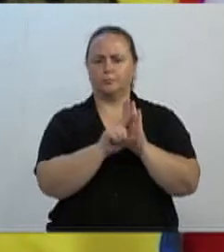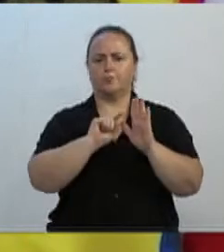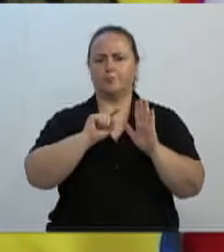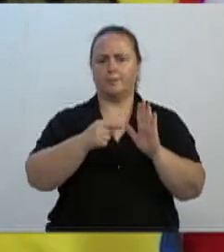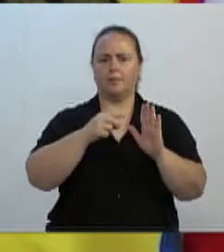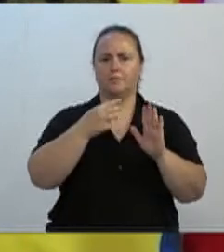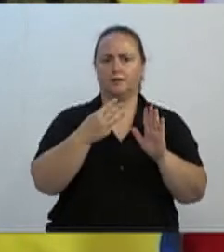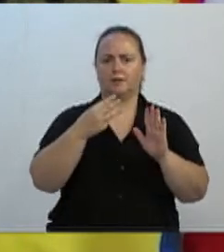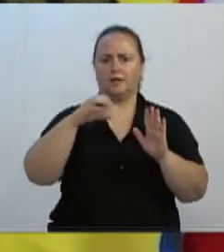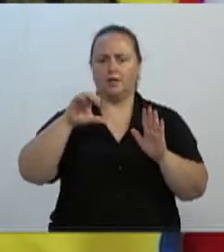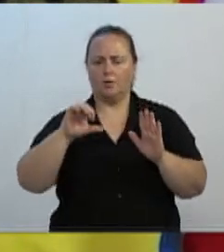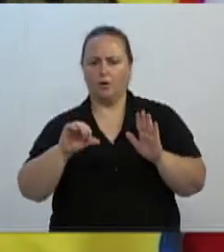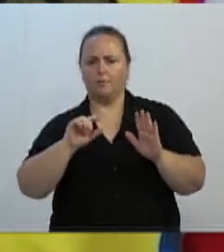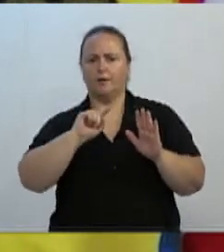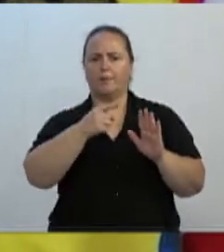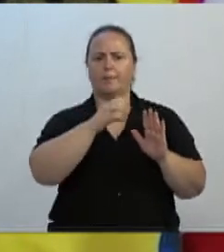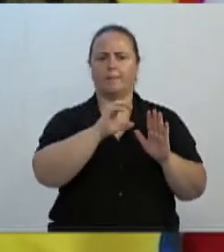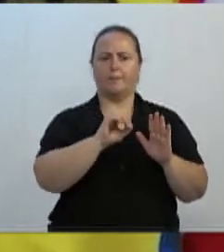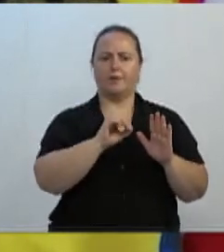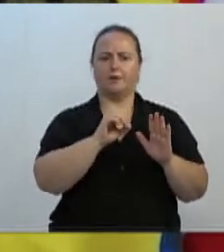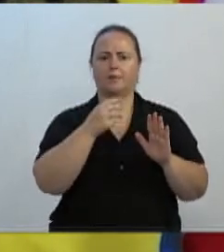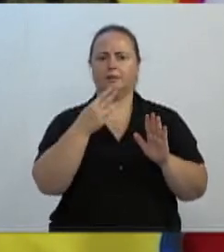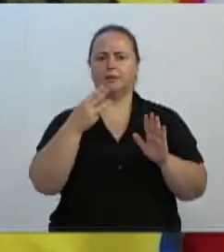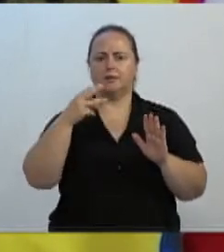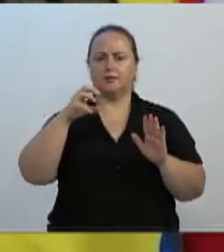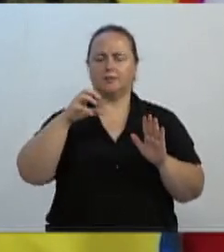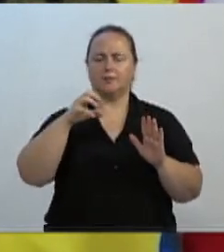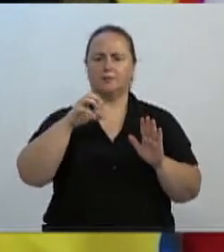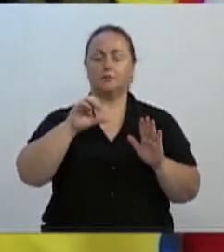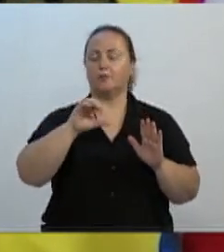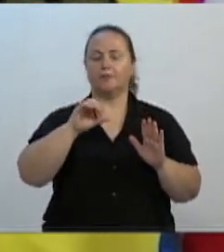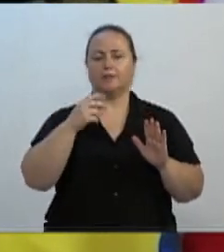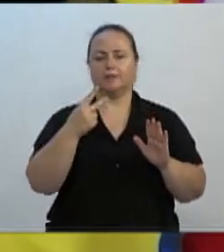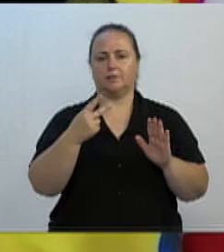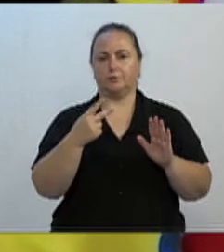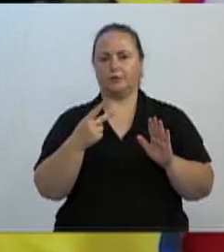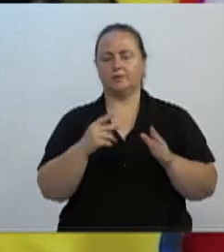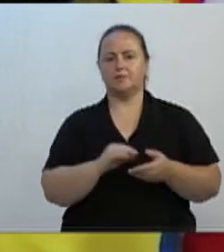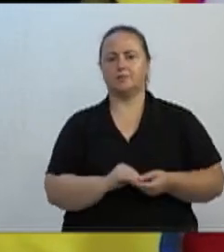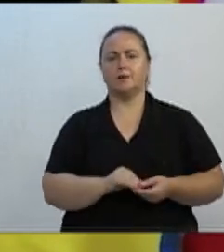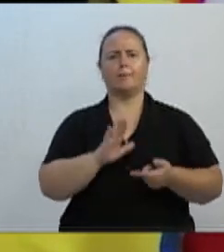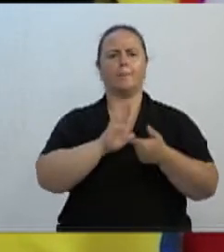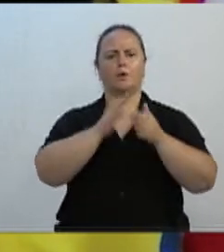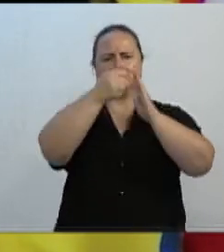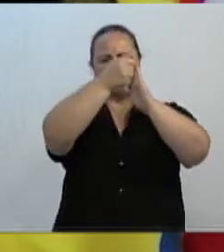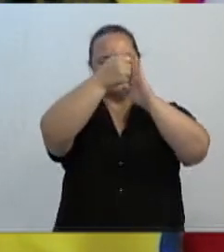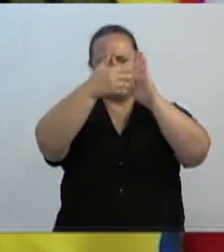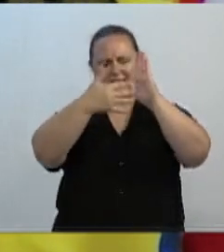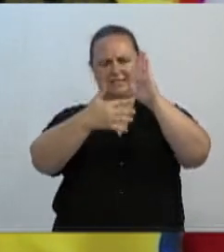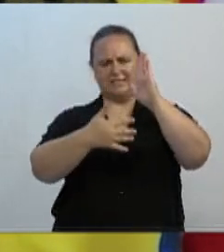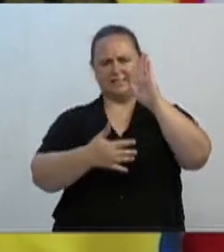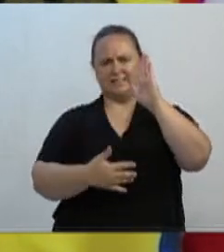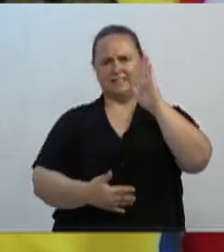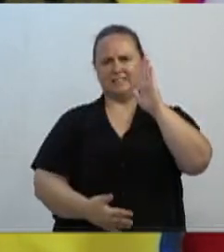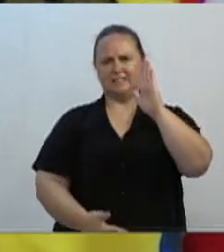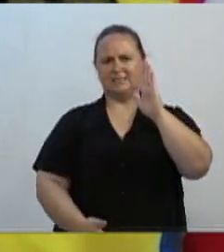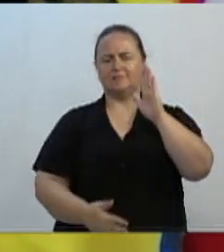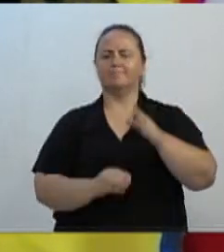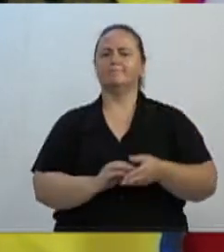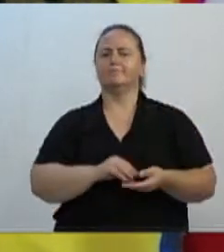1092. Esses artigos 1039 a 1092 vão trazer diversos tipos de constituições em empresas,